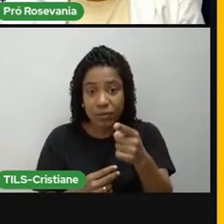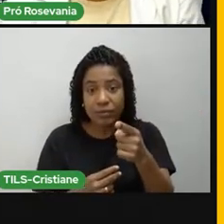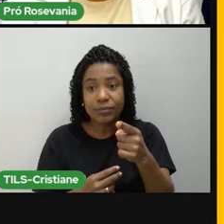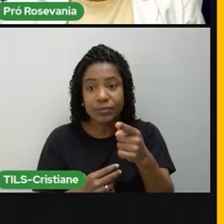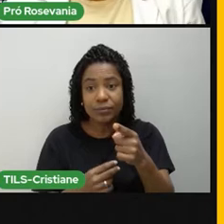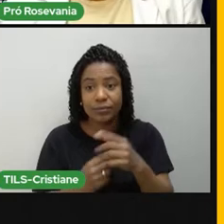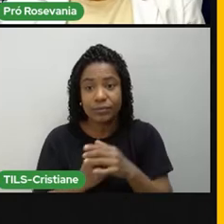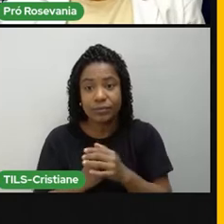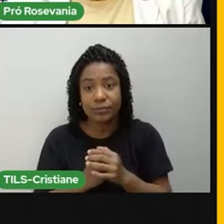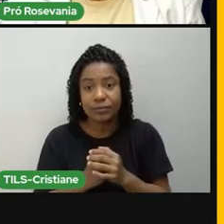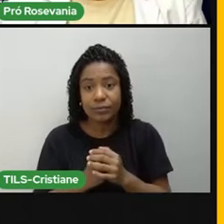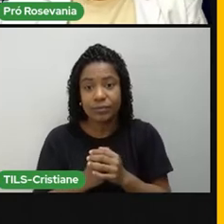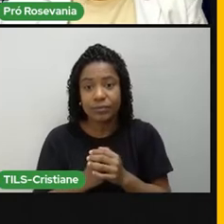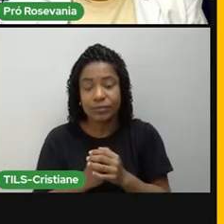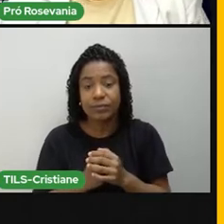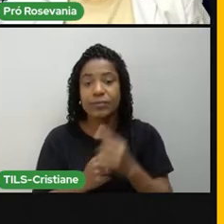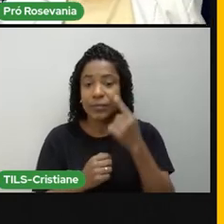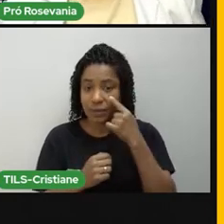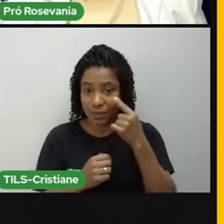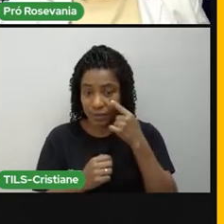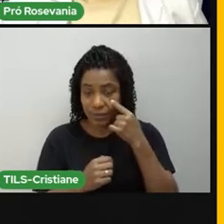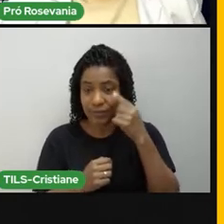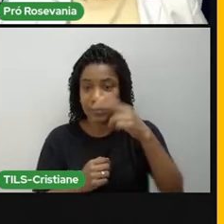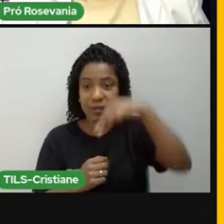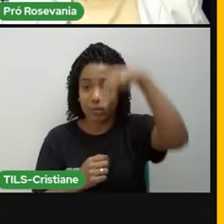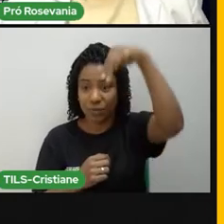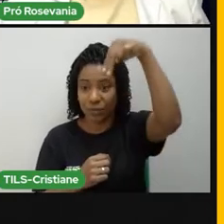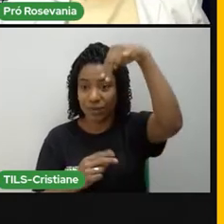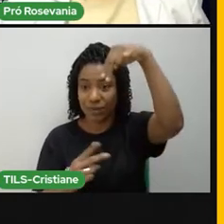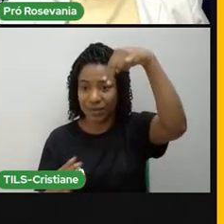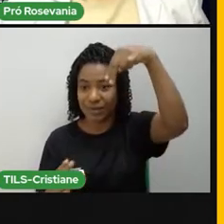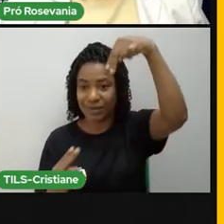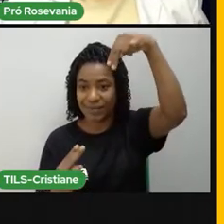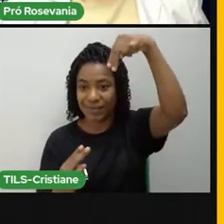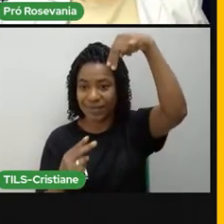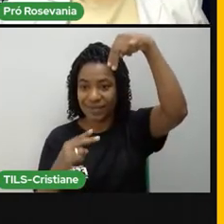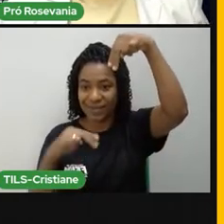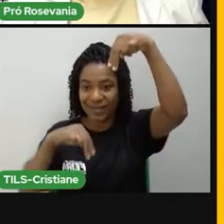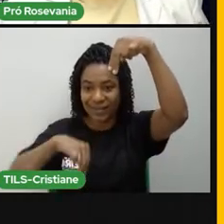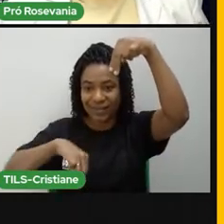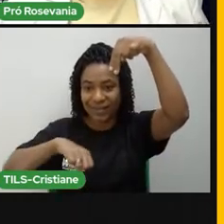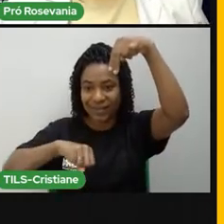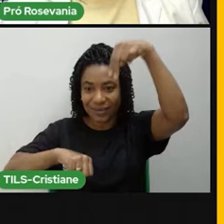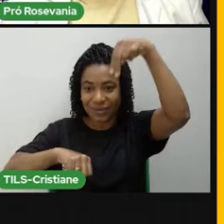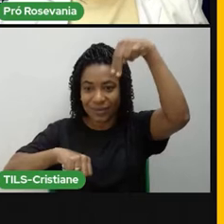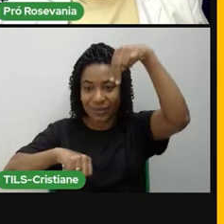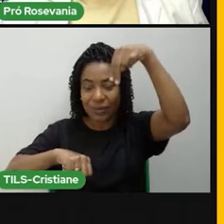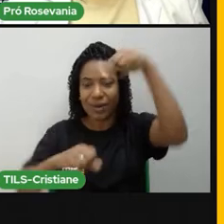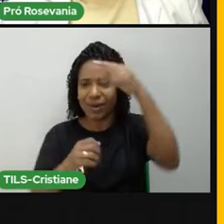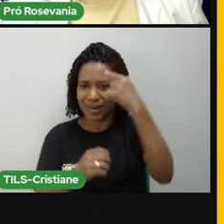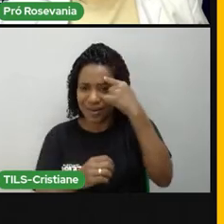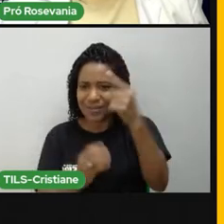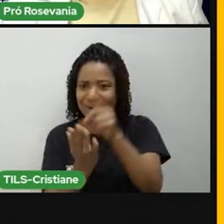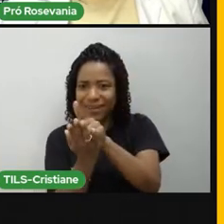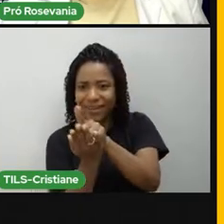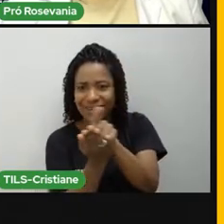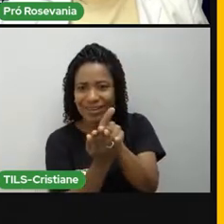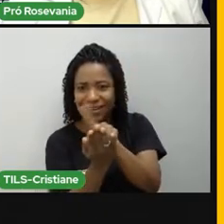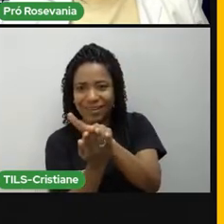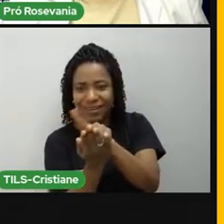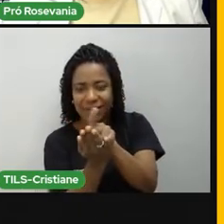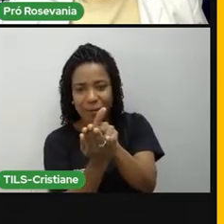do norte magnético. Na verdade, a gente tem esse polo magnético na terra e tem essa